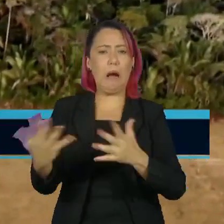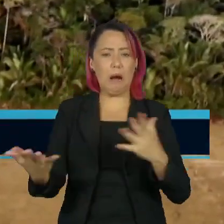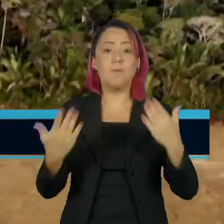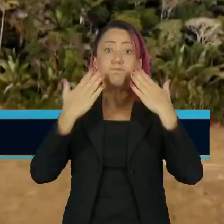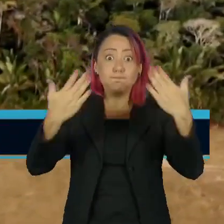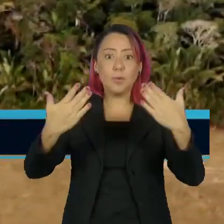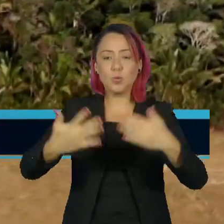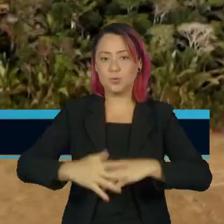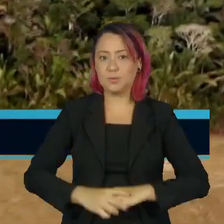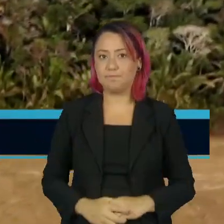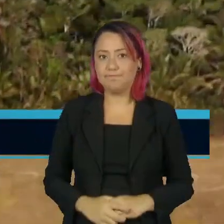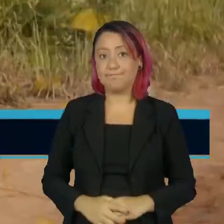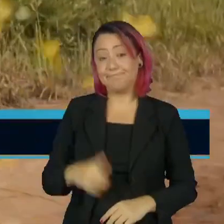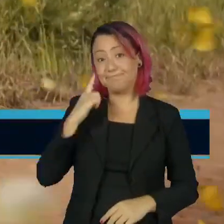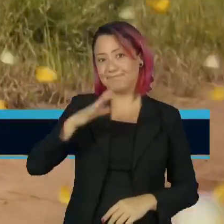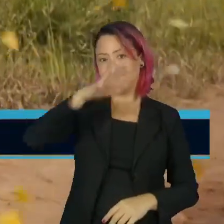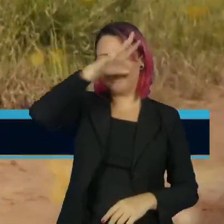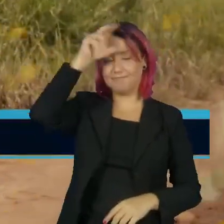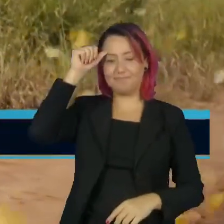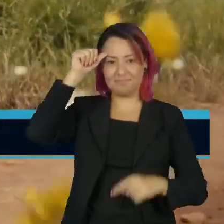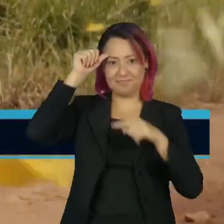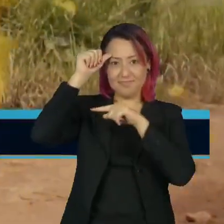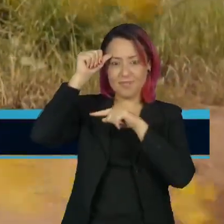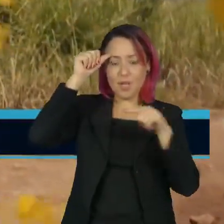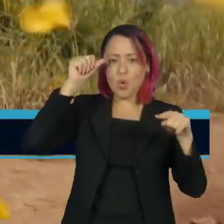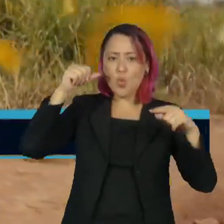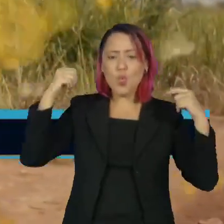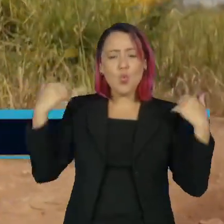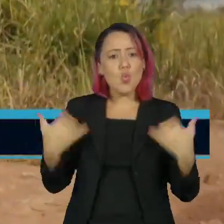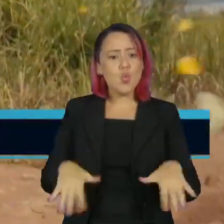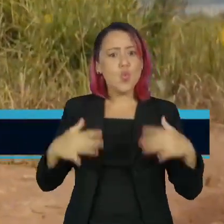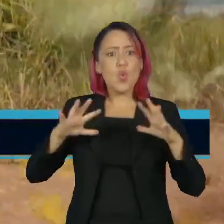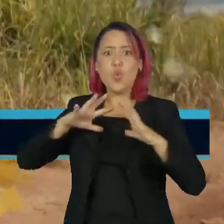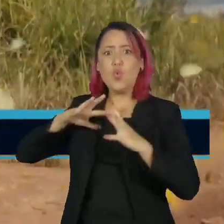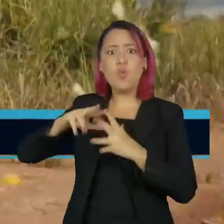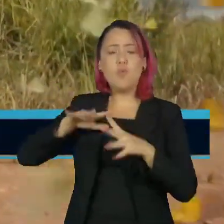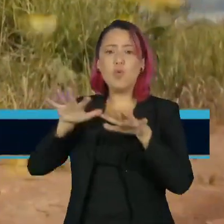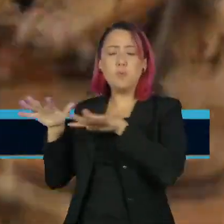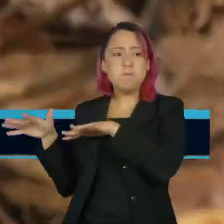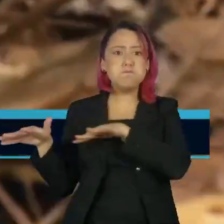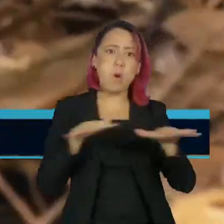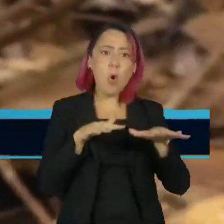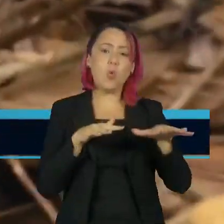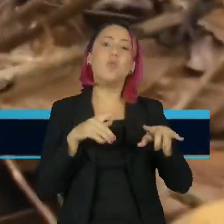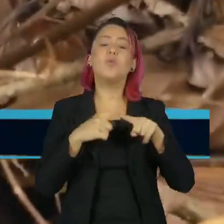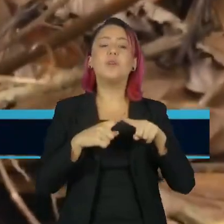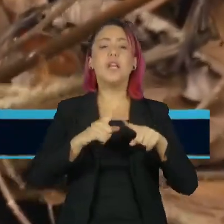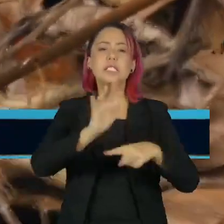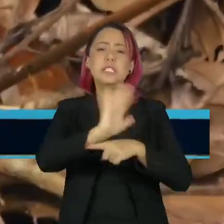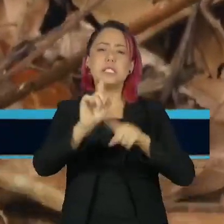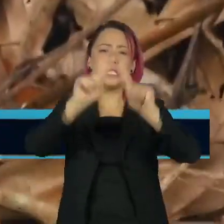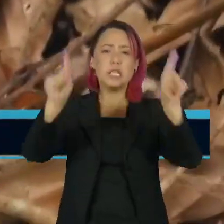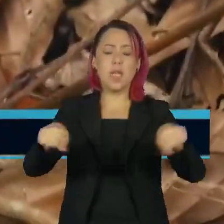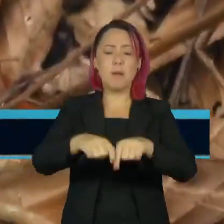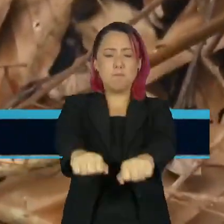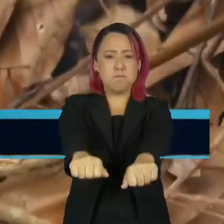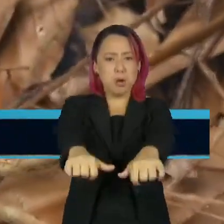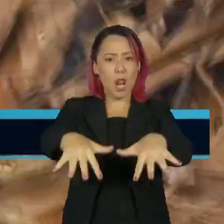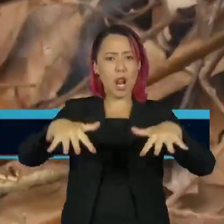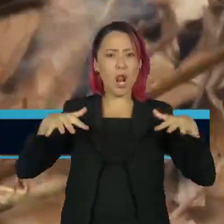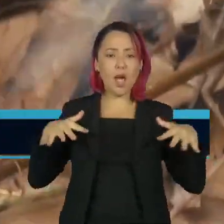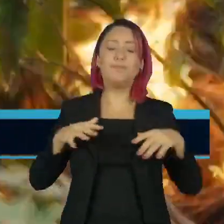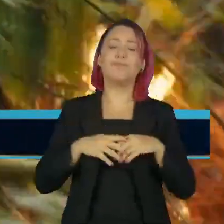Um pouco da Amazônia aplaudido pelo mundo. Após lotar sessões de cinema, o território foi